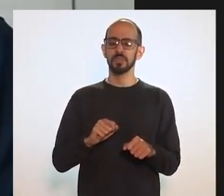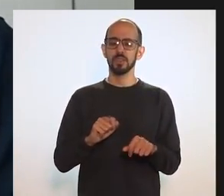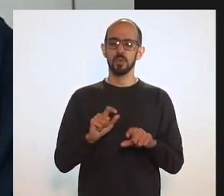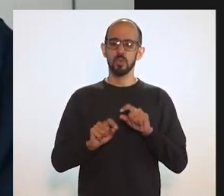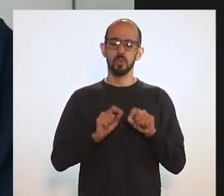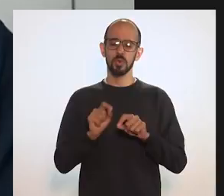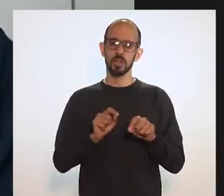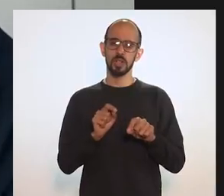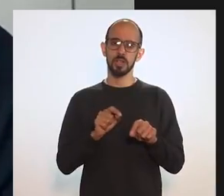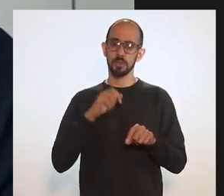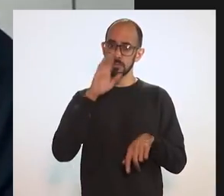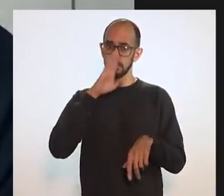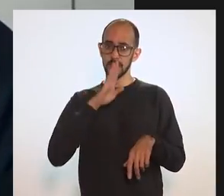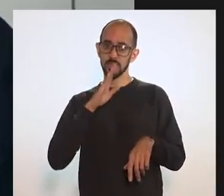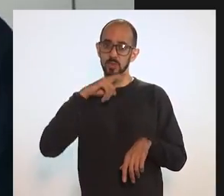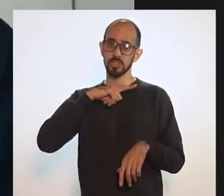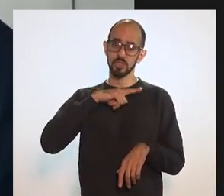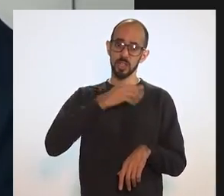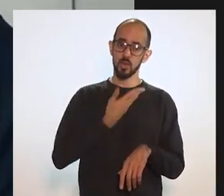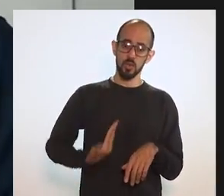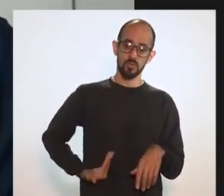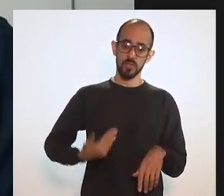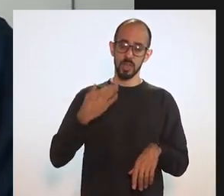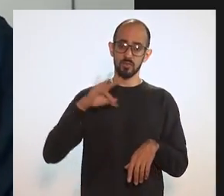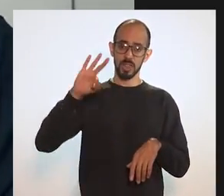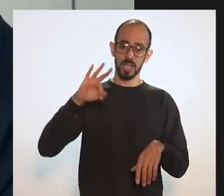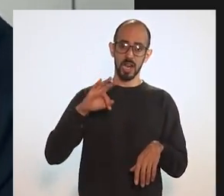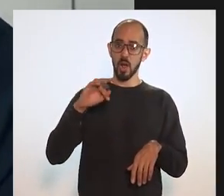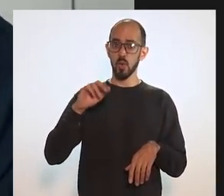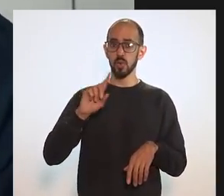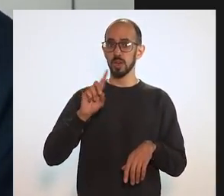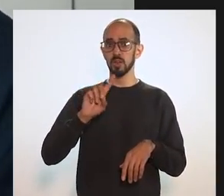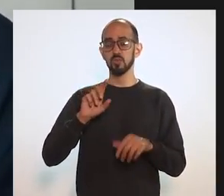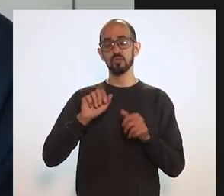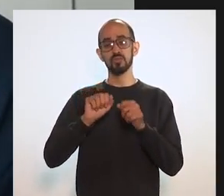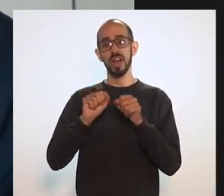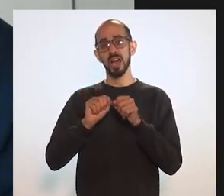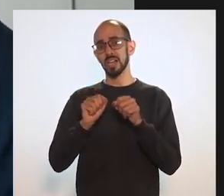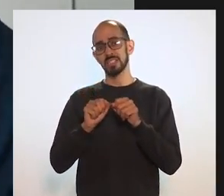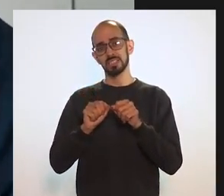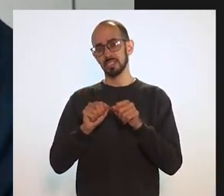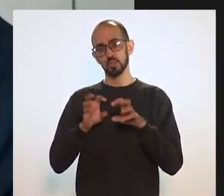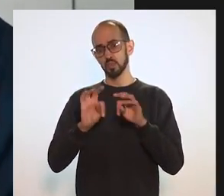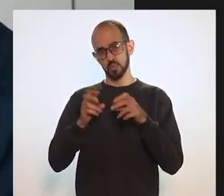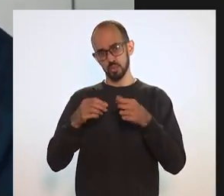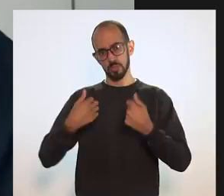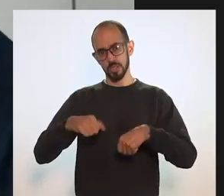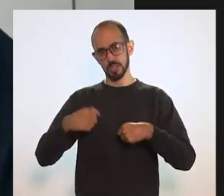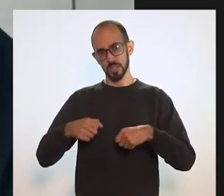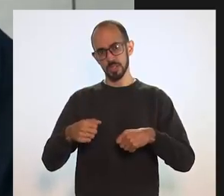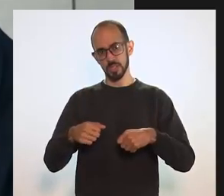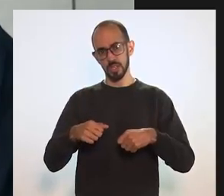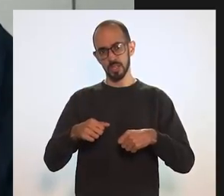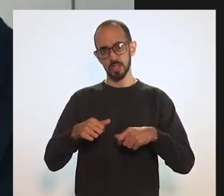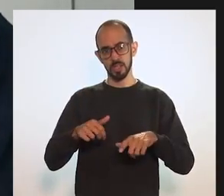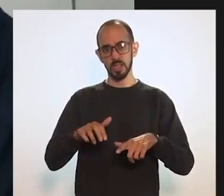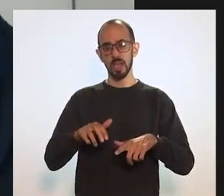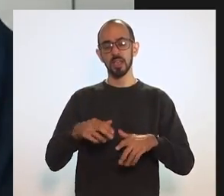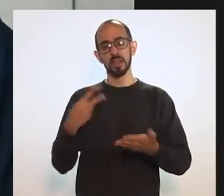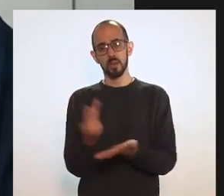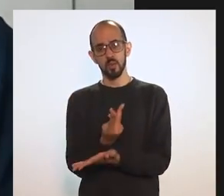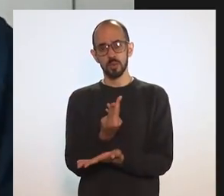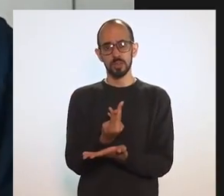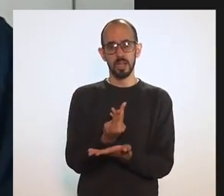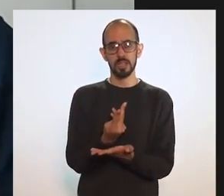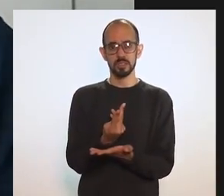correndo atrás da vacina, no Brasil a gente tem um governo federal que não faz o que poderia fazer para acelerar esse acesso. E aí a gente